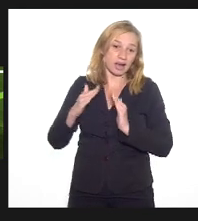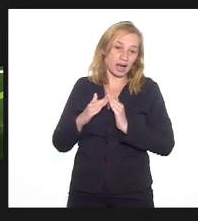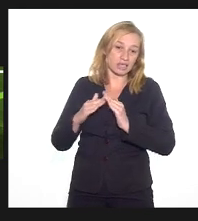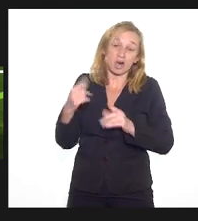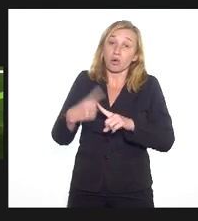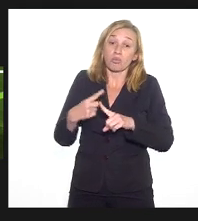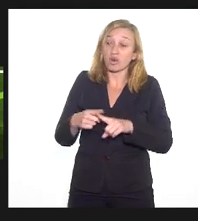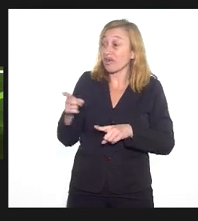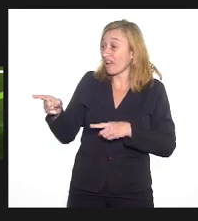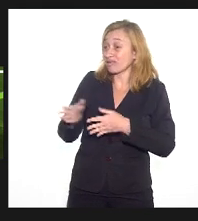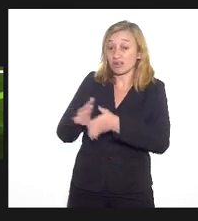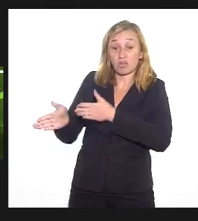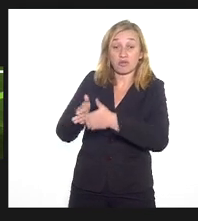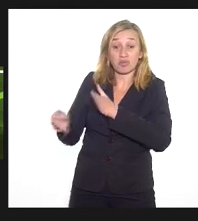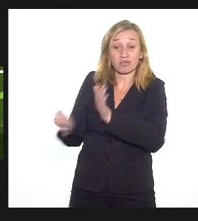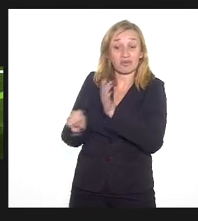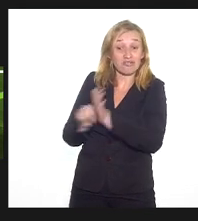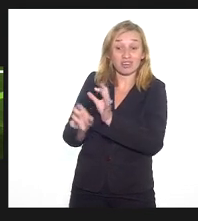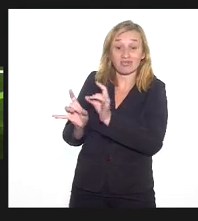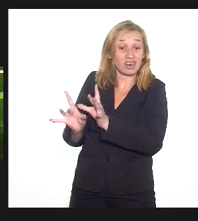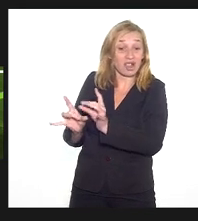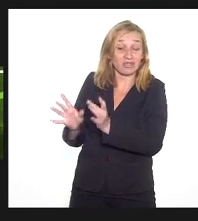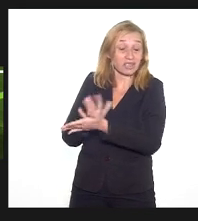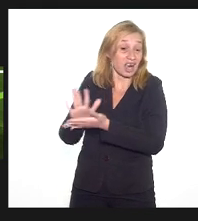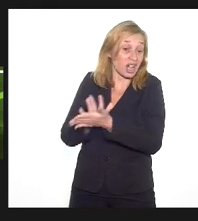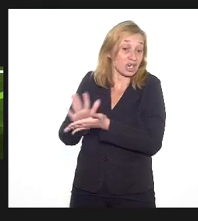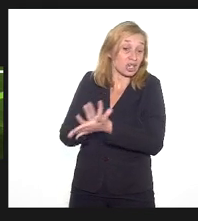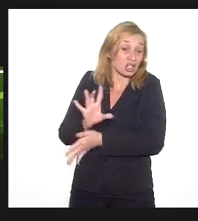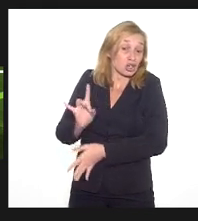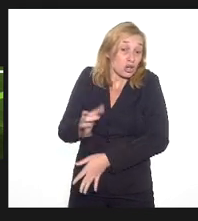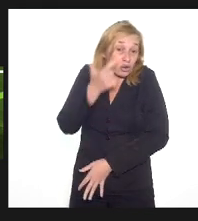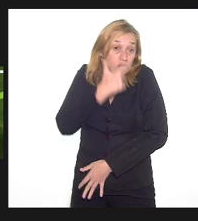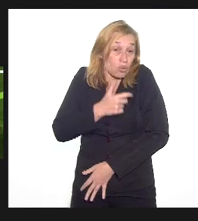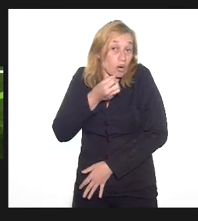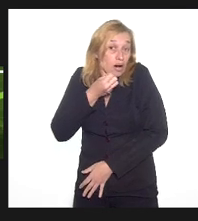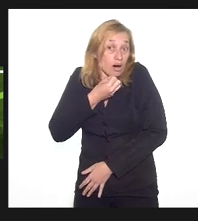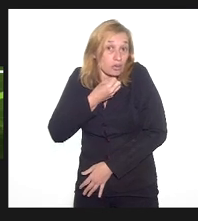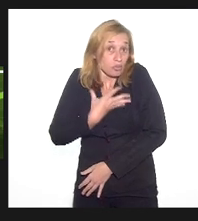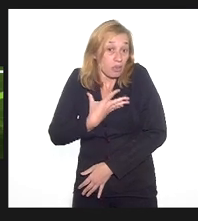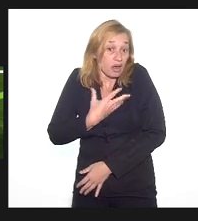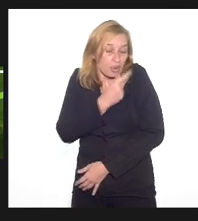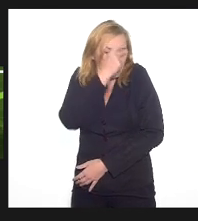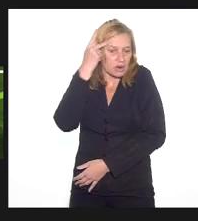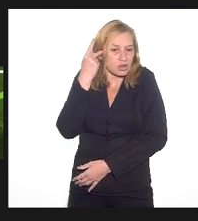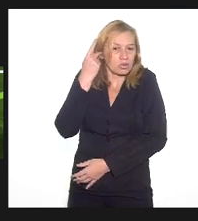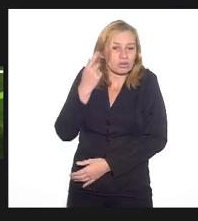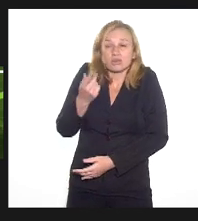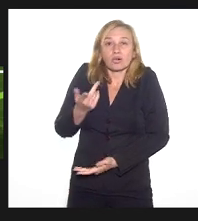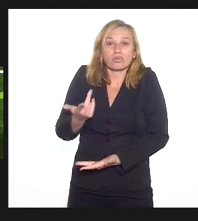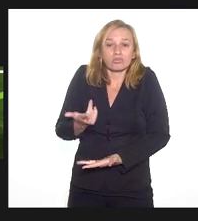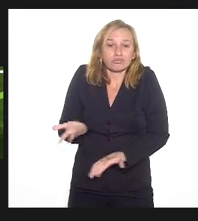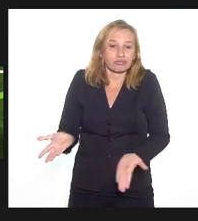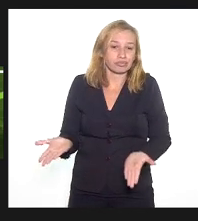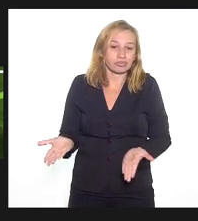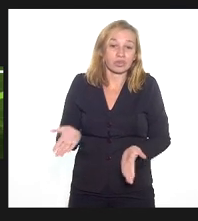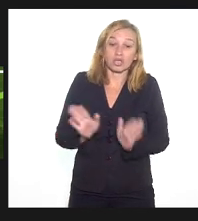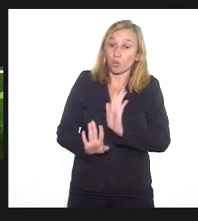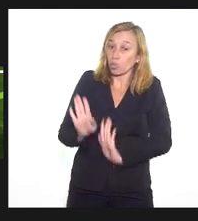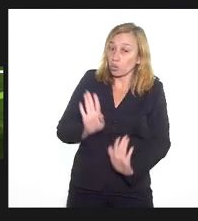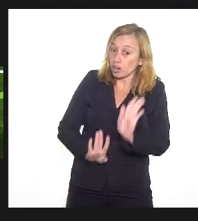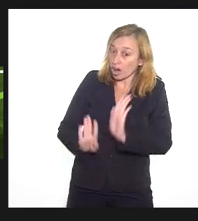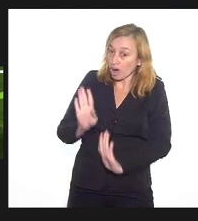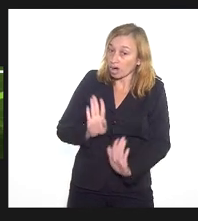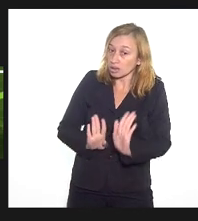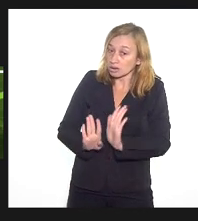com tráfico, não tenho envolvimento com nada de errado. Eu sempre fui uma pessoa do bem. Então, as pessoas vão te levar lá na minha casa, não vão ter esse cuidado de tomar